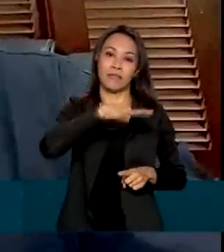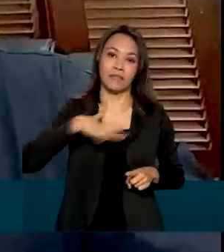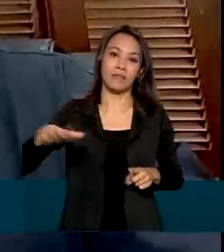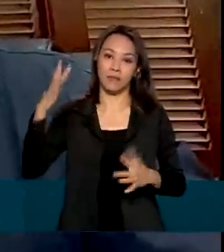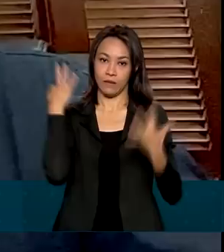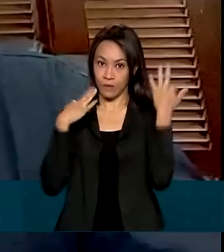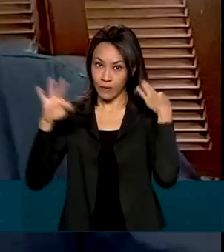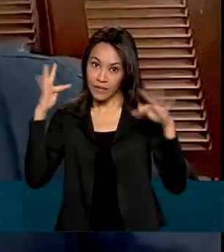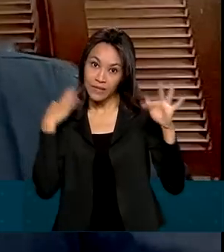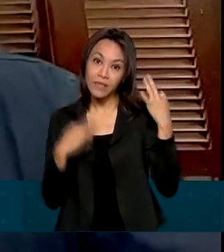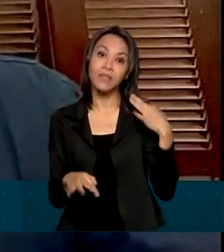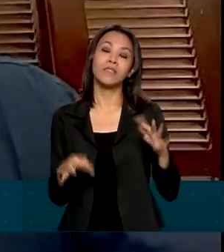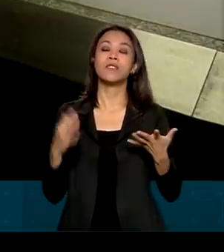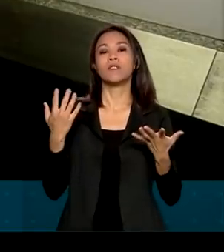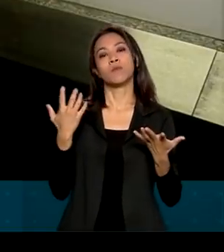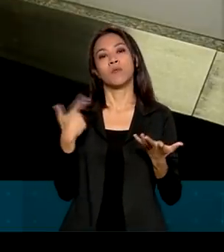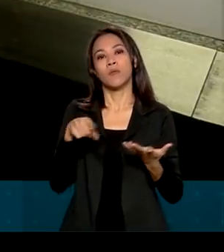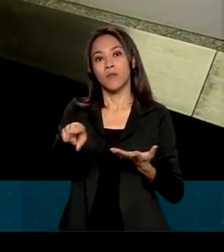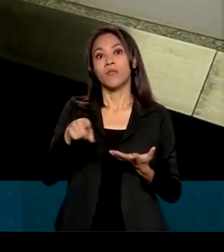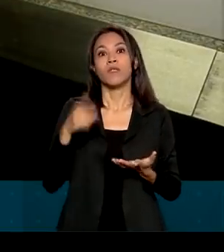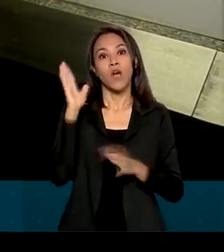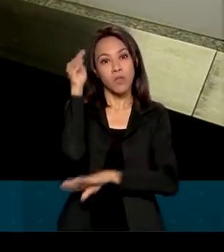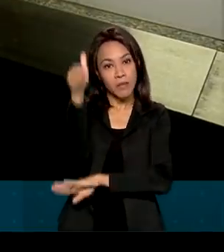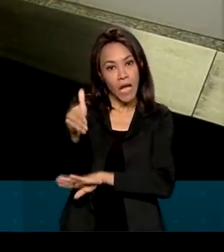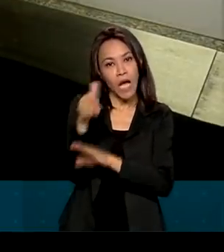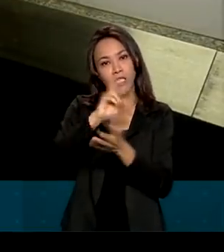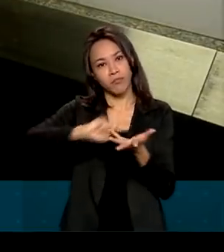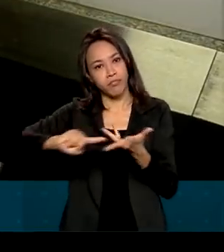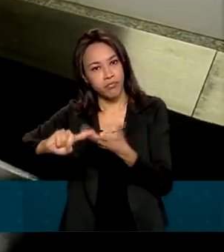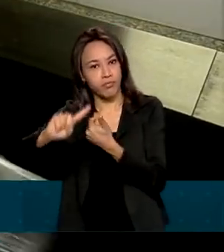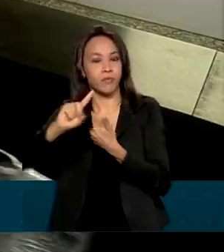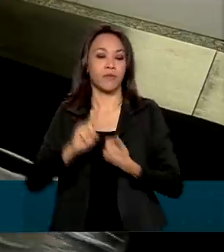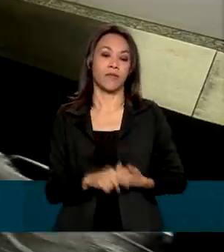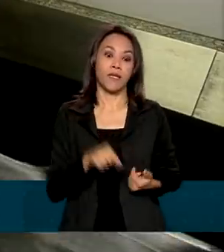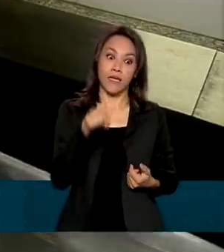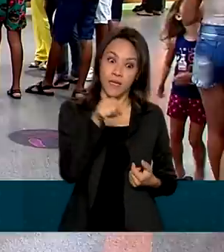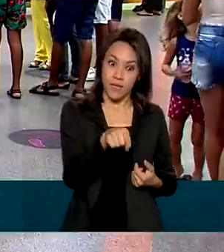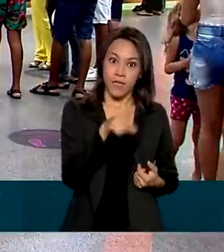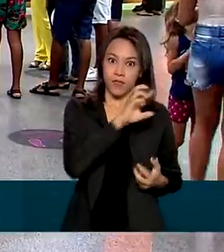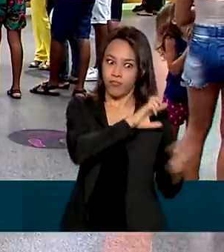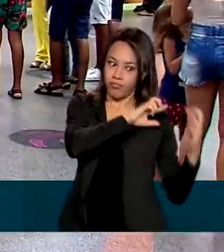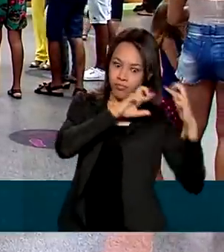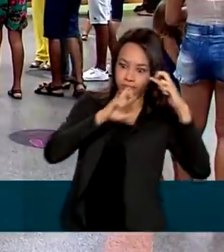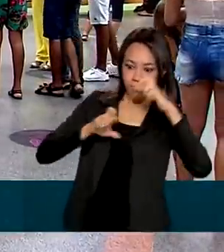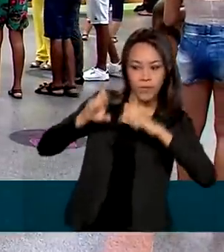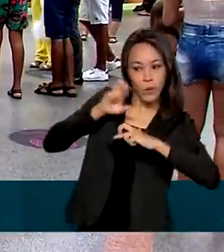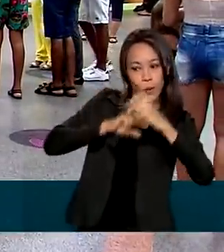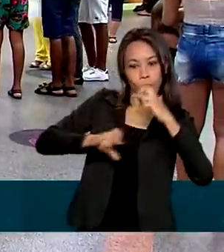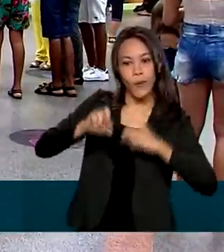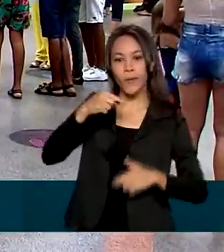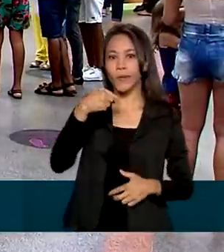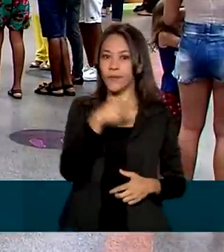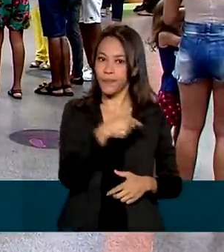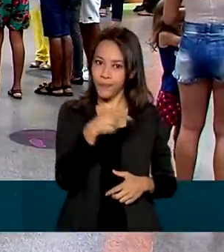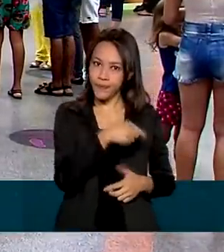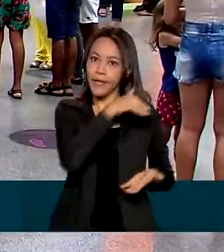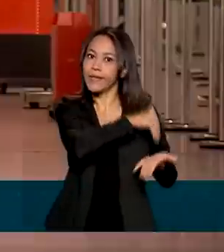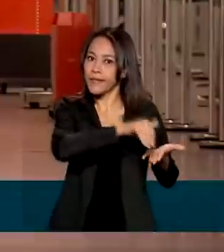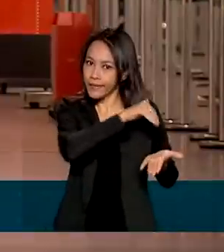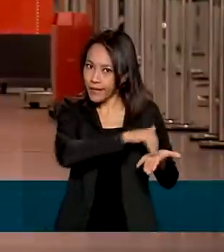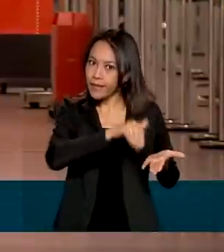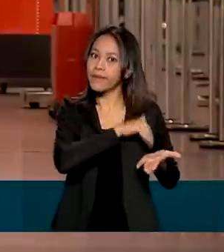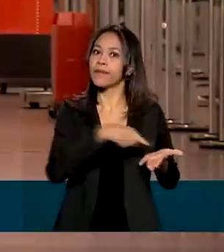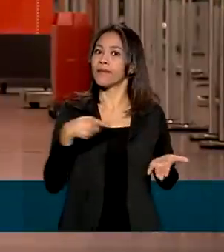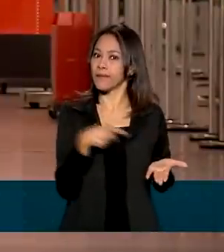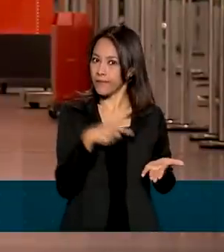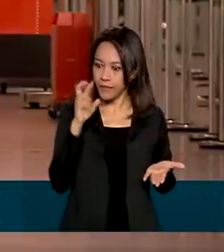turismo, de pacotes, de hospedagem. De olho em quem não vem cumprindo as regras para o setor de viagens, a Secretaria Nacional do